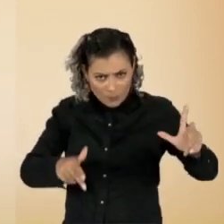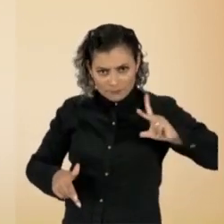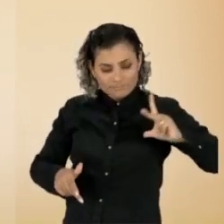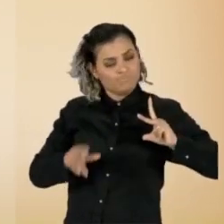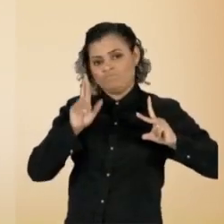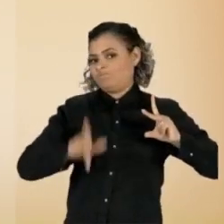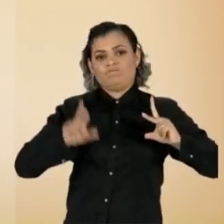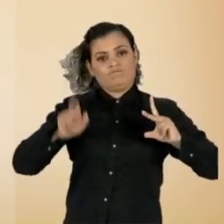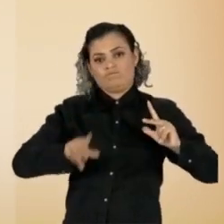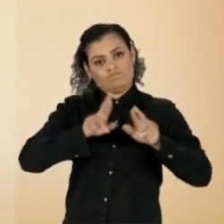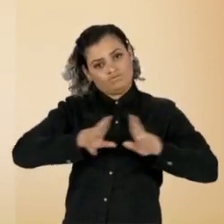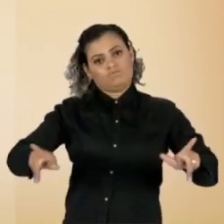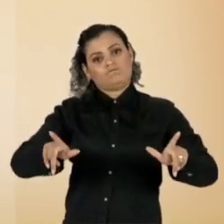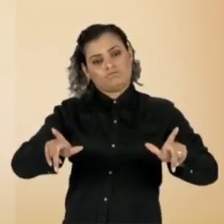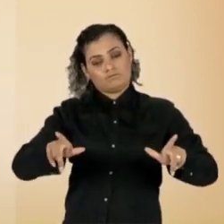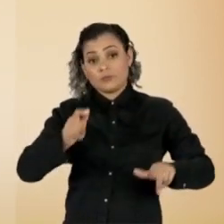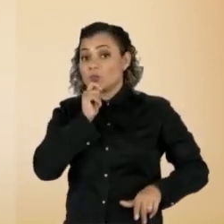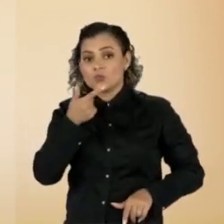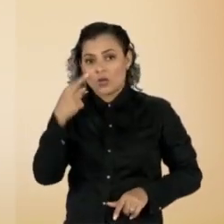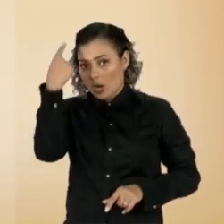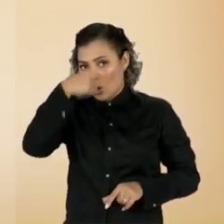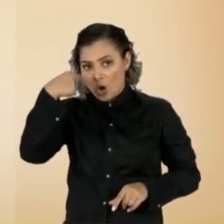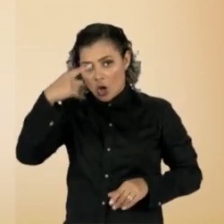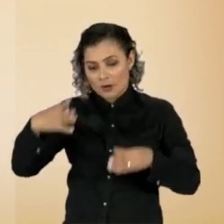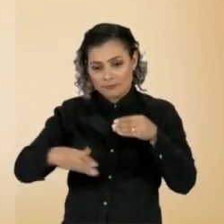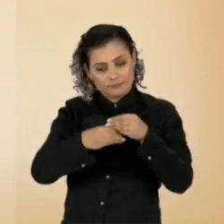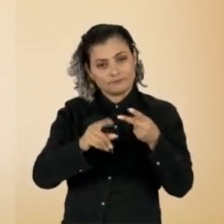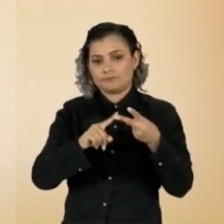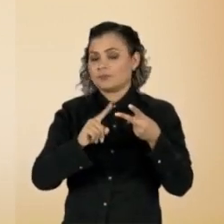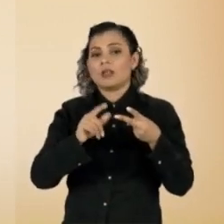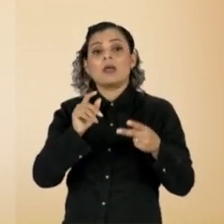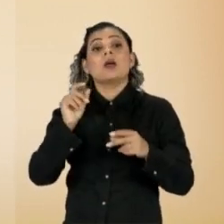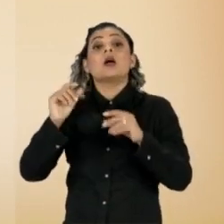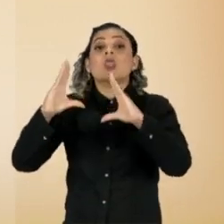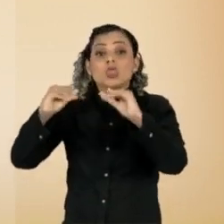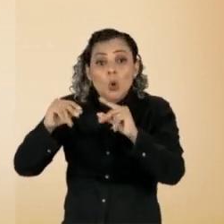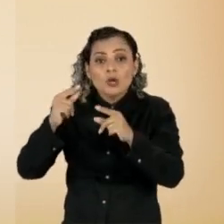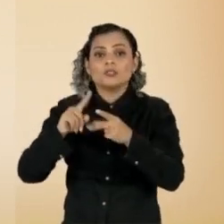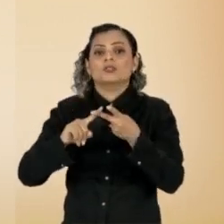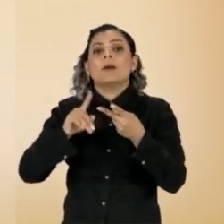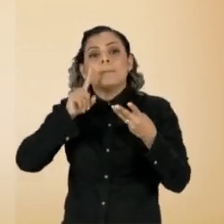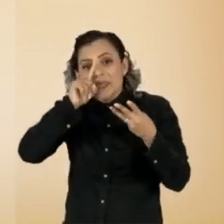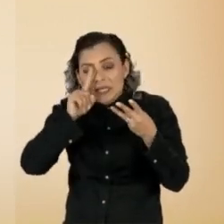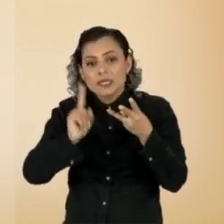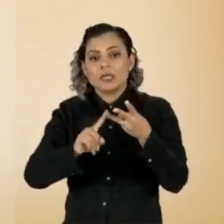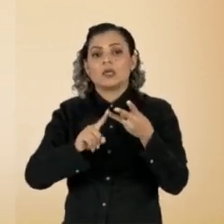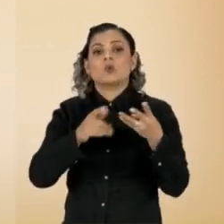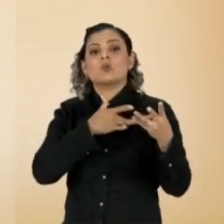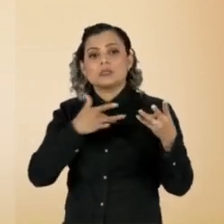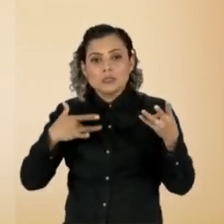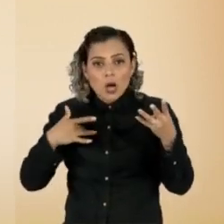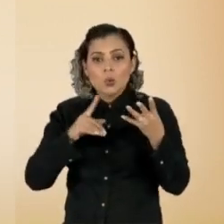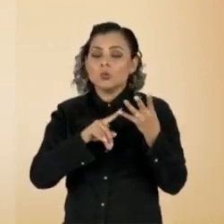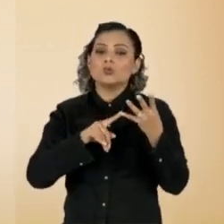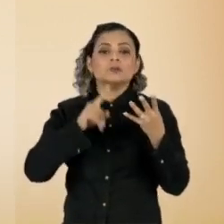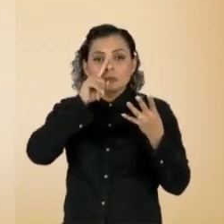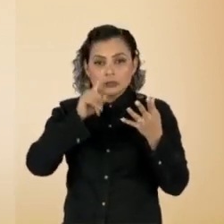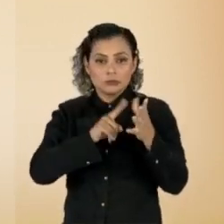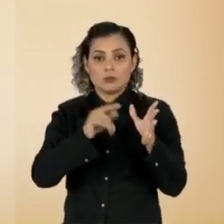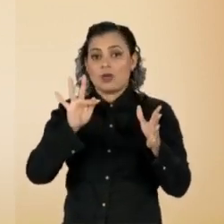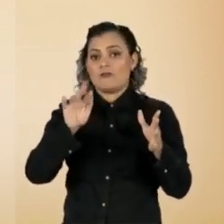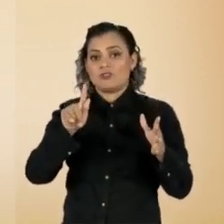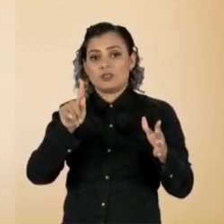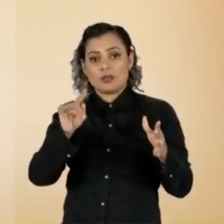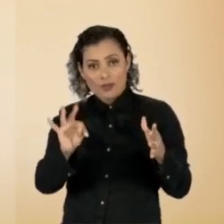servidores públicos. Eles não recebem hora extra, adicional noturno, adicional de periculosidade, insalubridade, FGTS